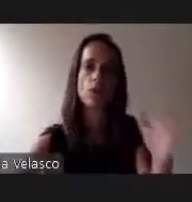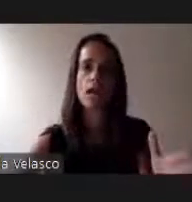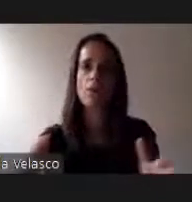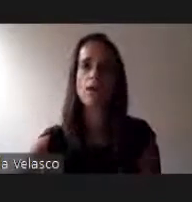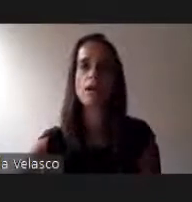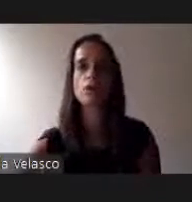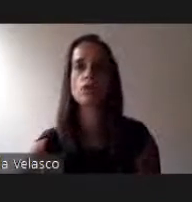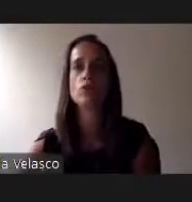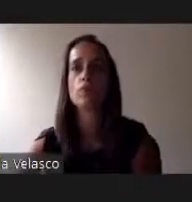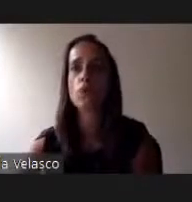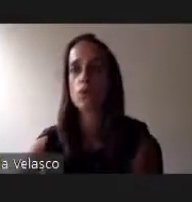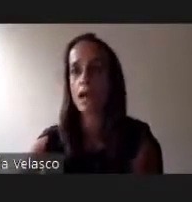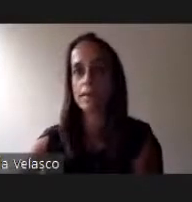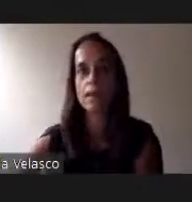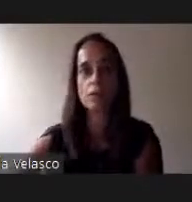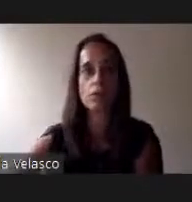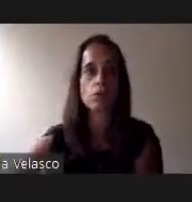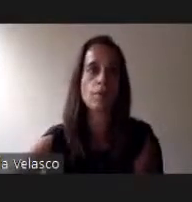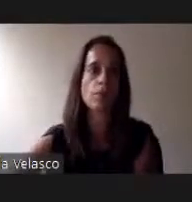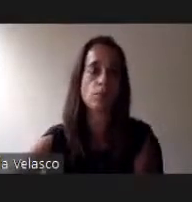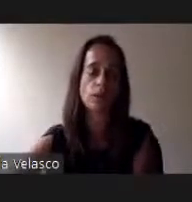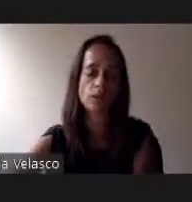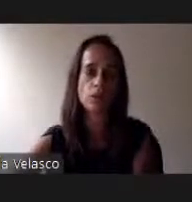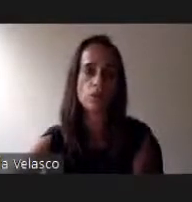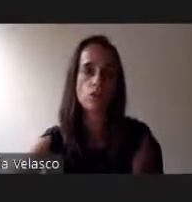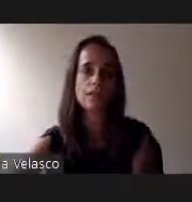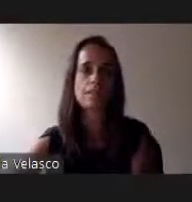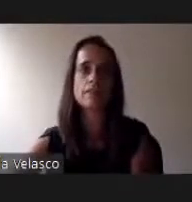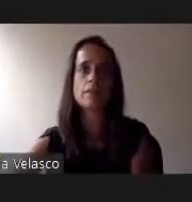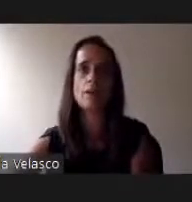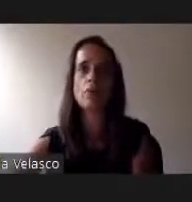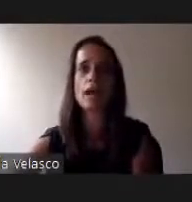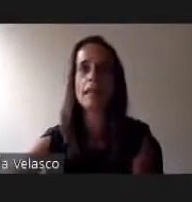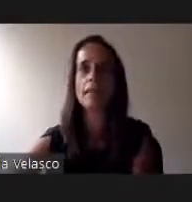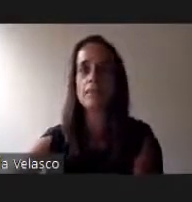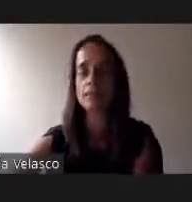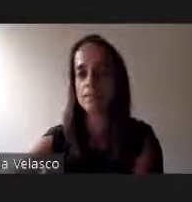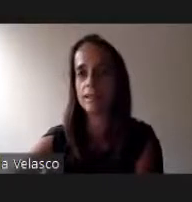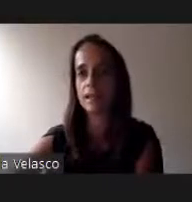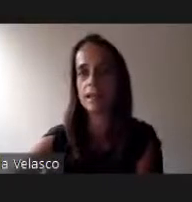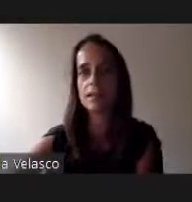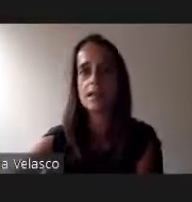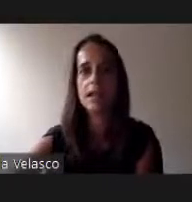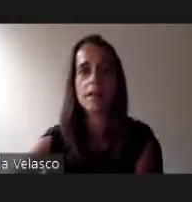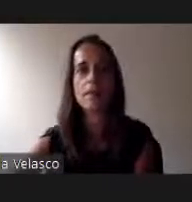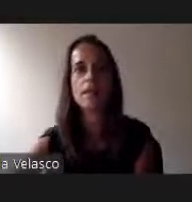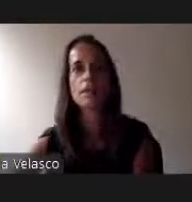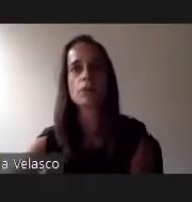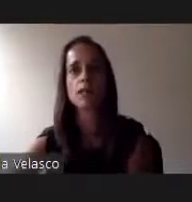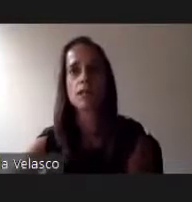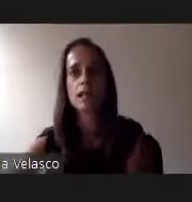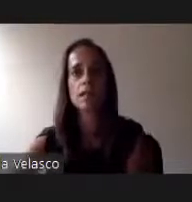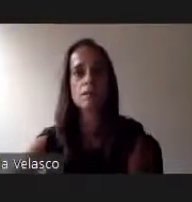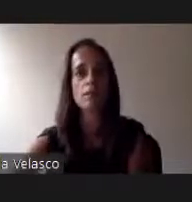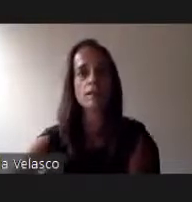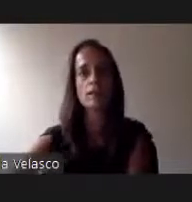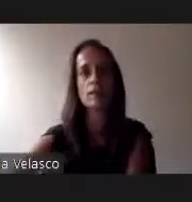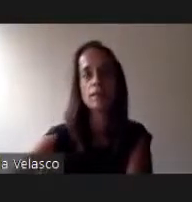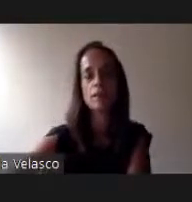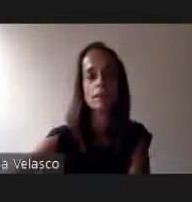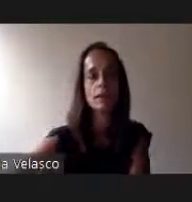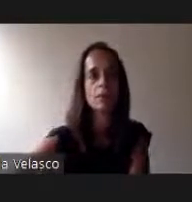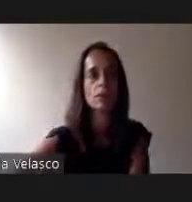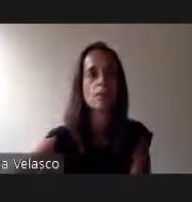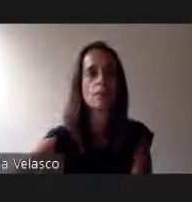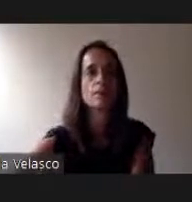uma cubierta ou água, a condição modular da estrutura proposta otorga ao sistema uma alta flexibilidade capaz de responder a as diferentes